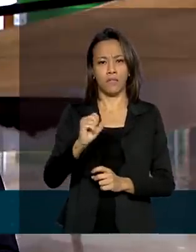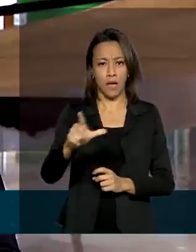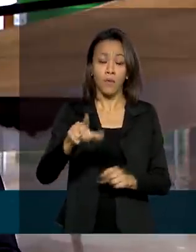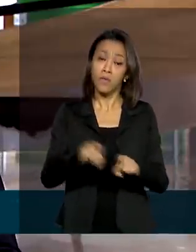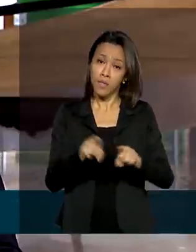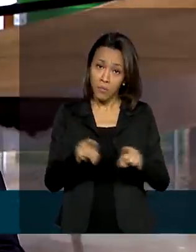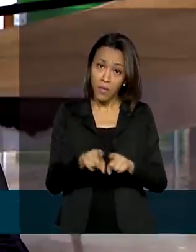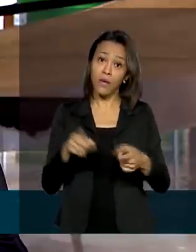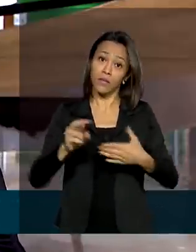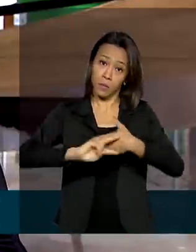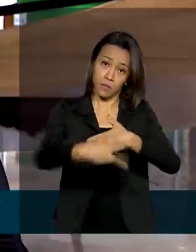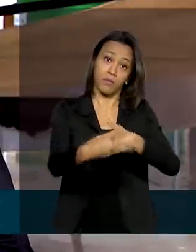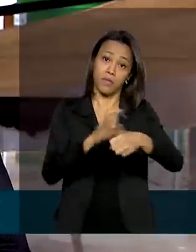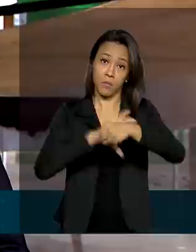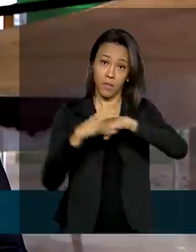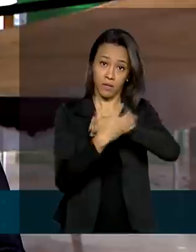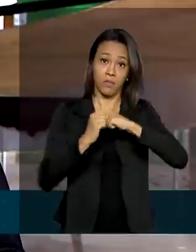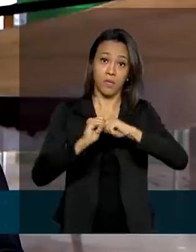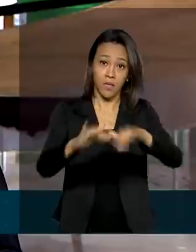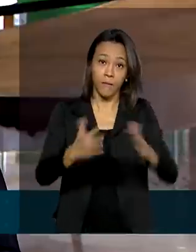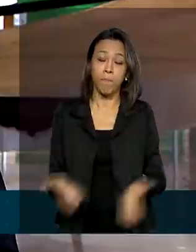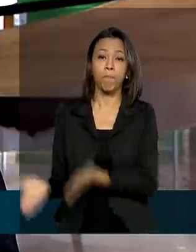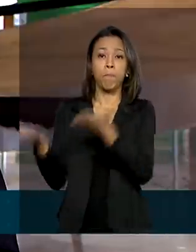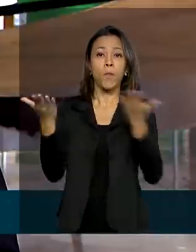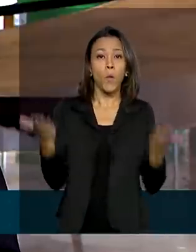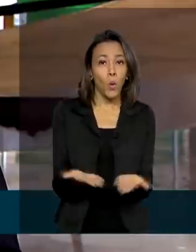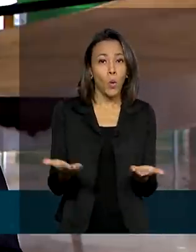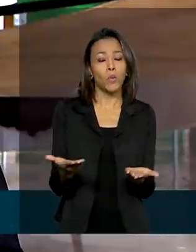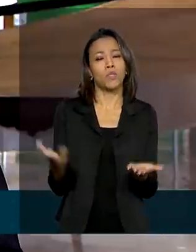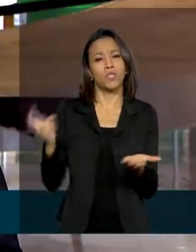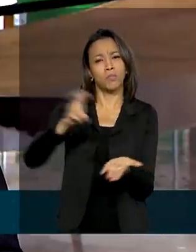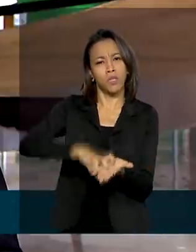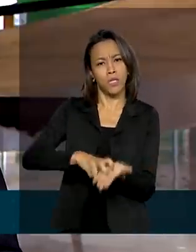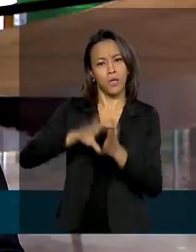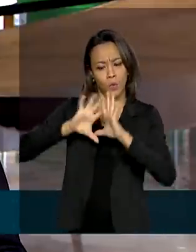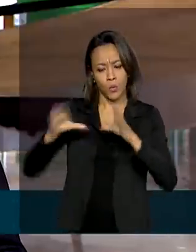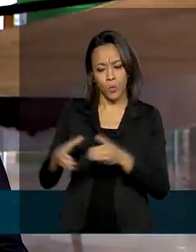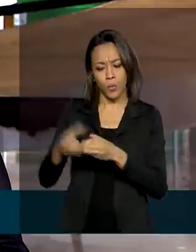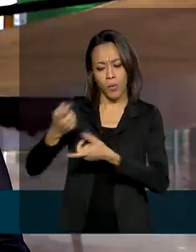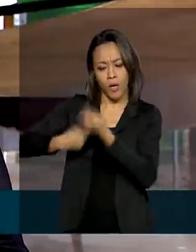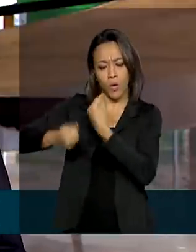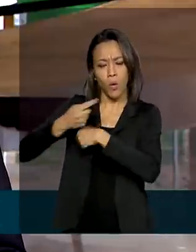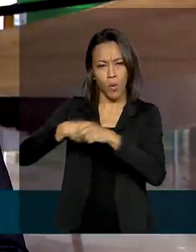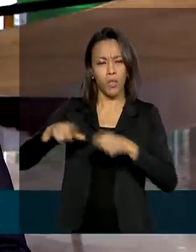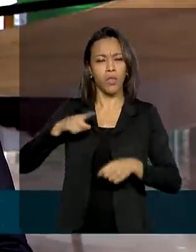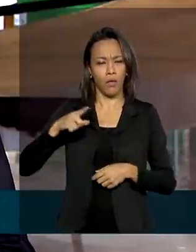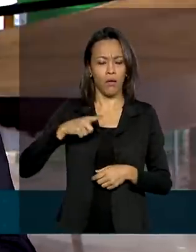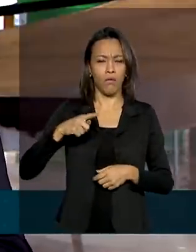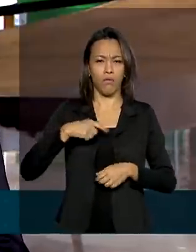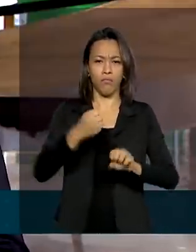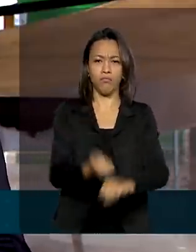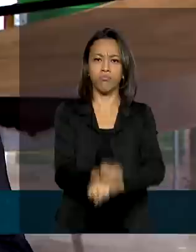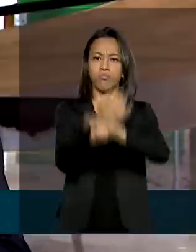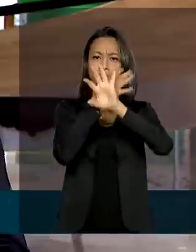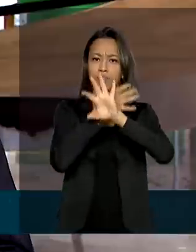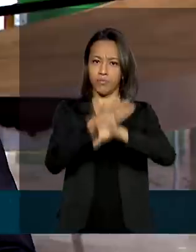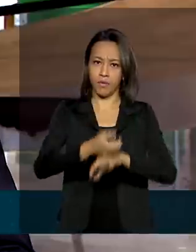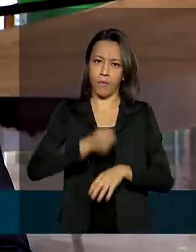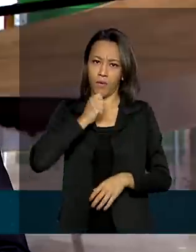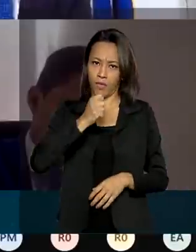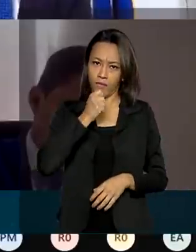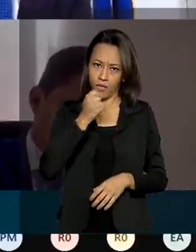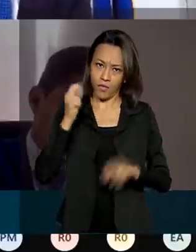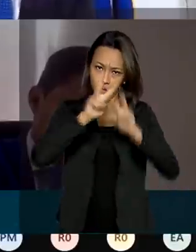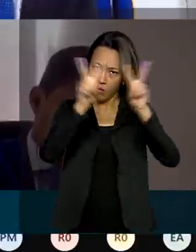pandemia. Hoje pela manhã, a equipe econômica concedeu uma entrevista coletiva via teleconferência para falar sobre a